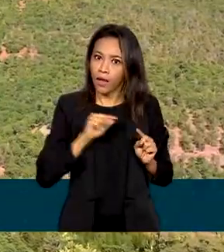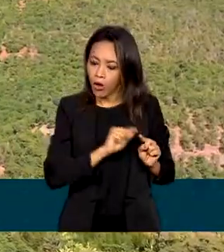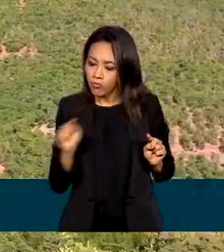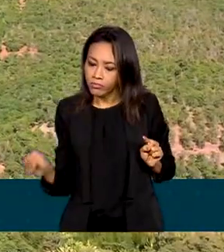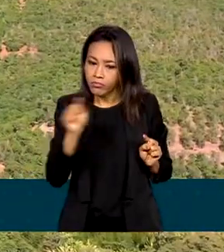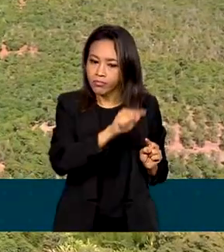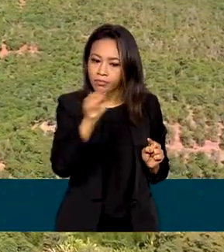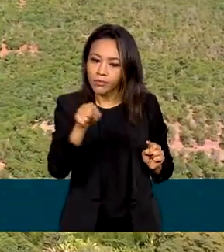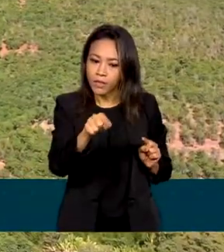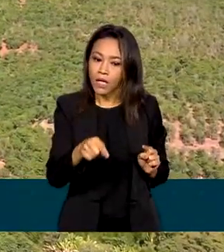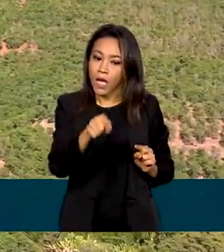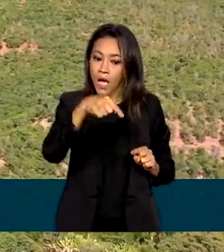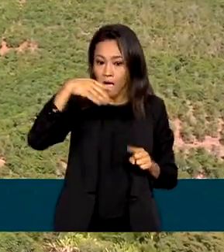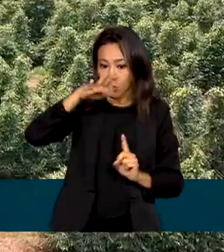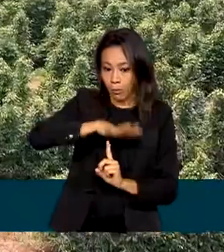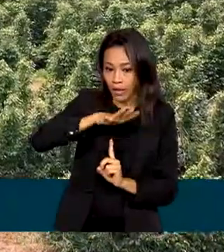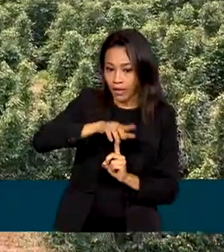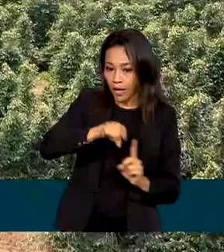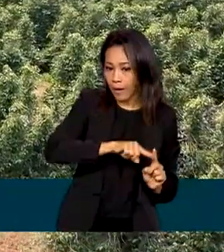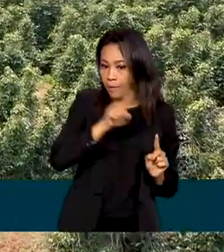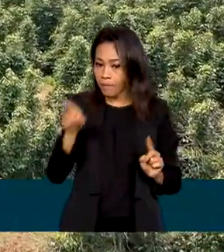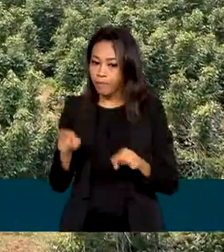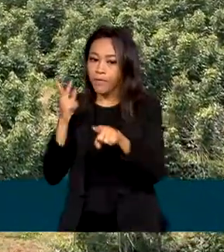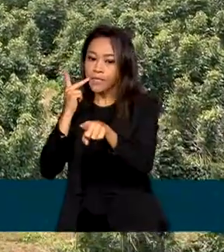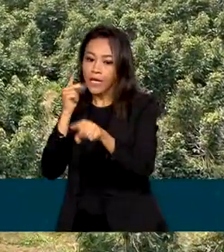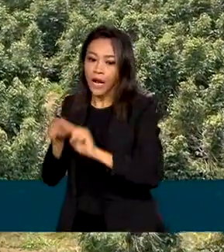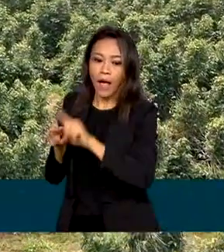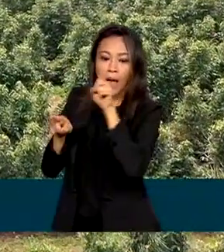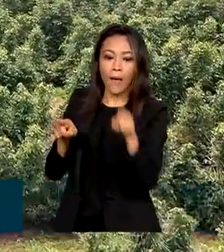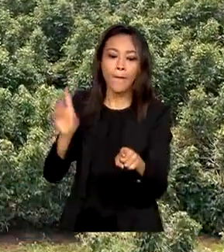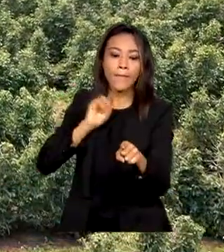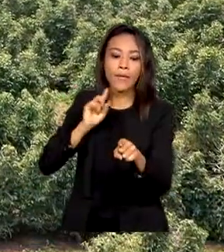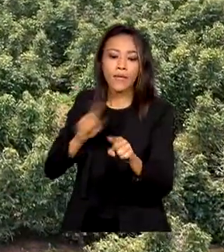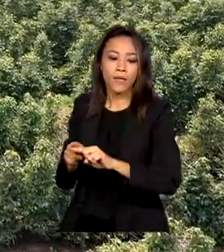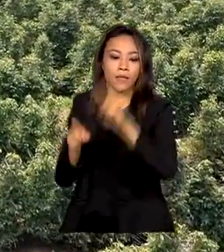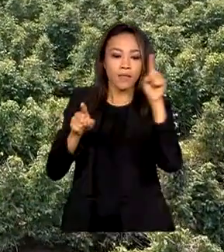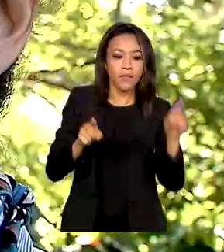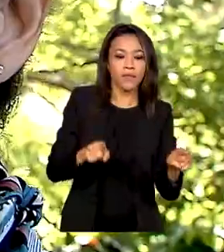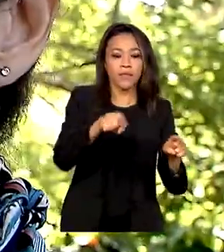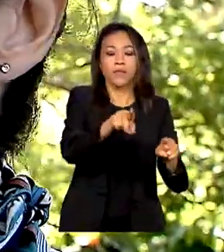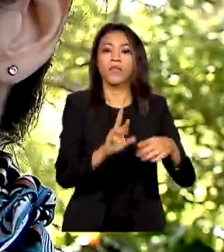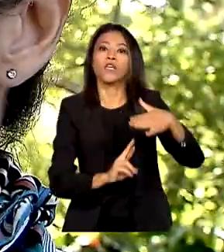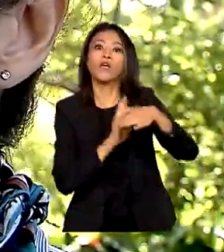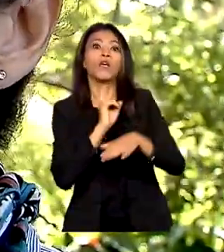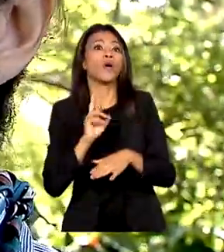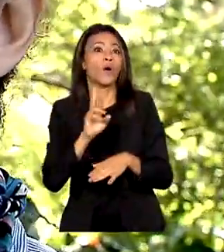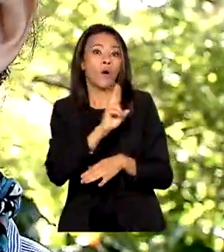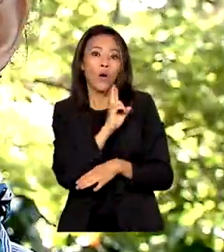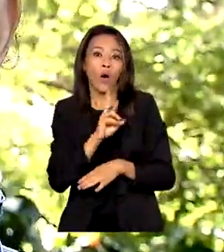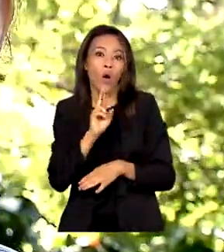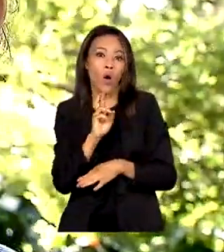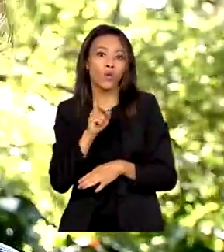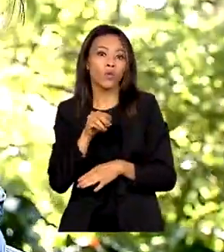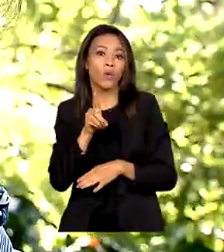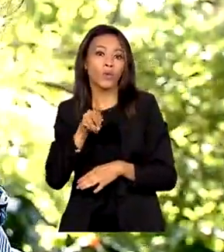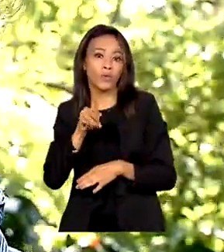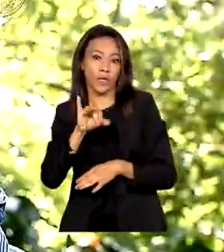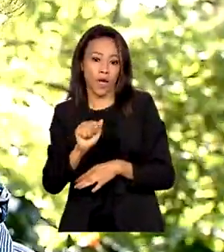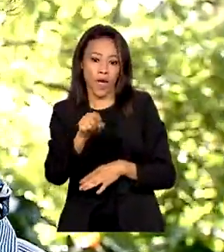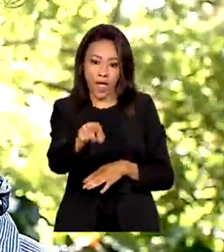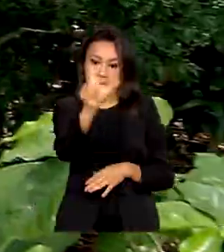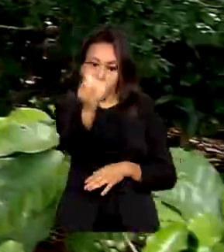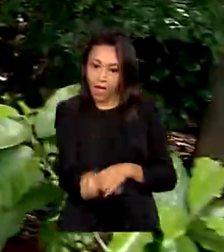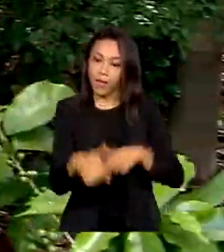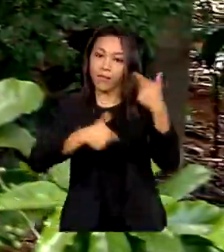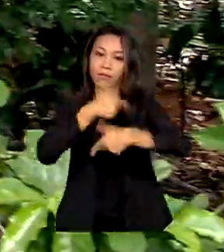exemplo, nos estados do Paraná, Ceará, Minas Gerais e Rondônia. Flávia é produtora de café no Distrito